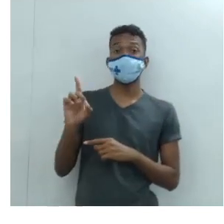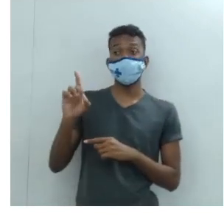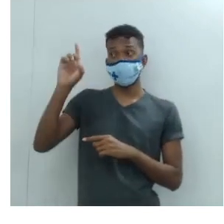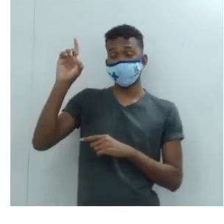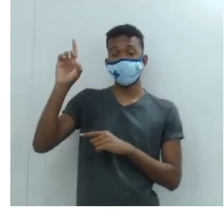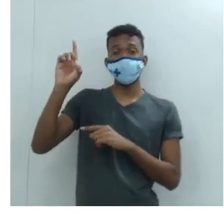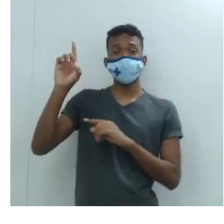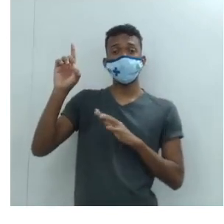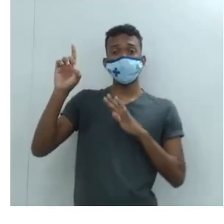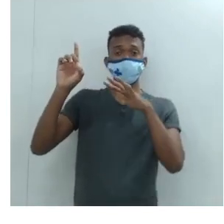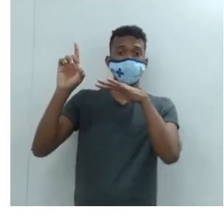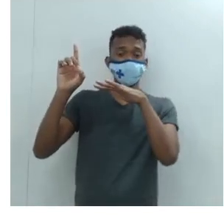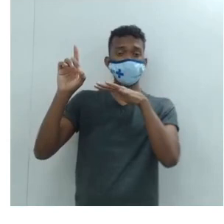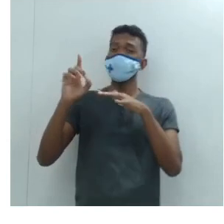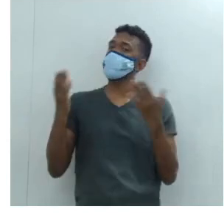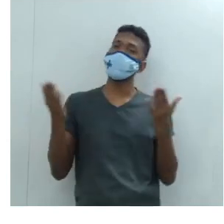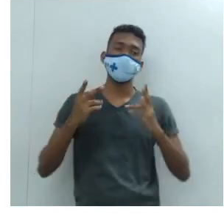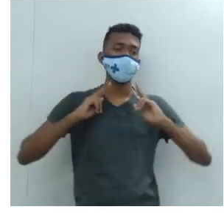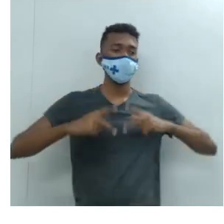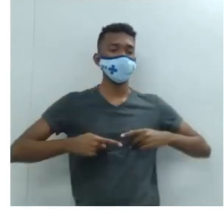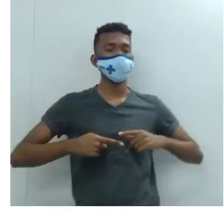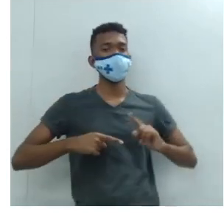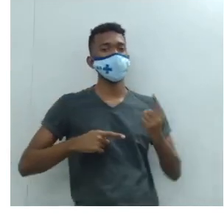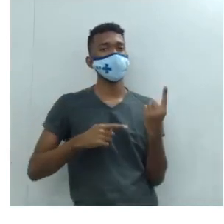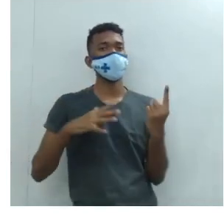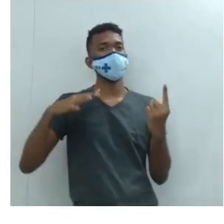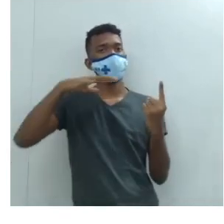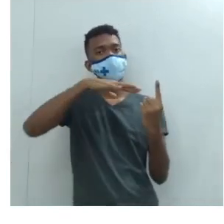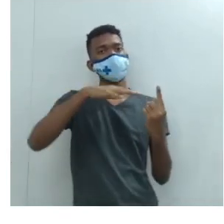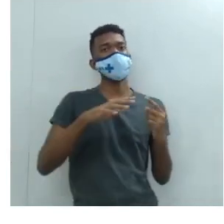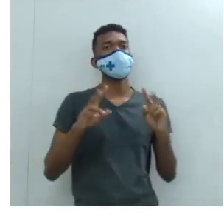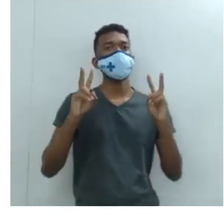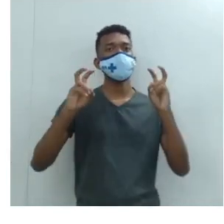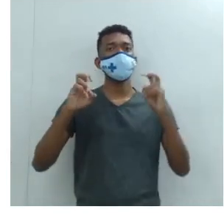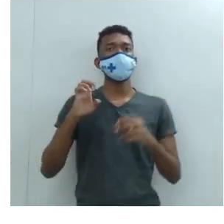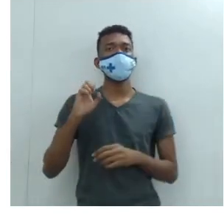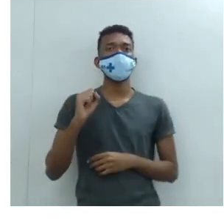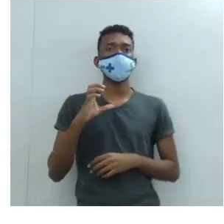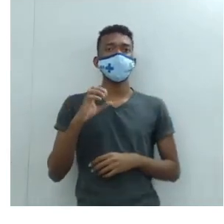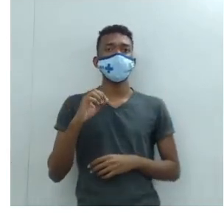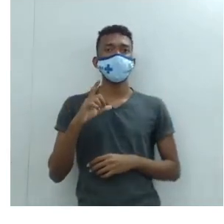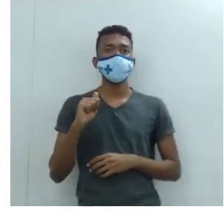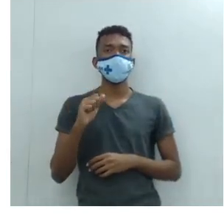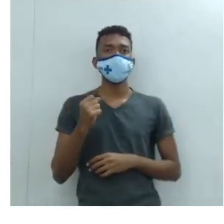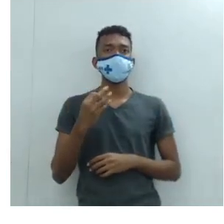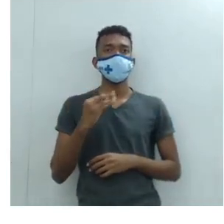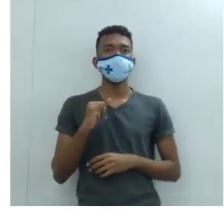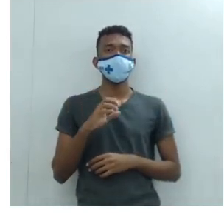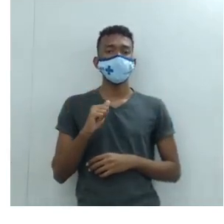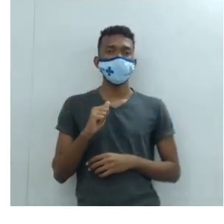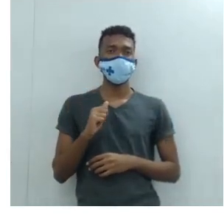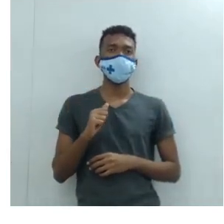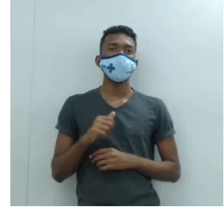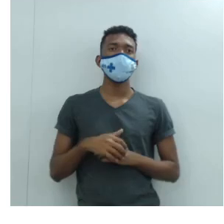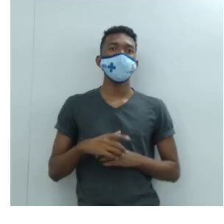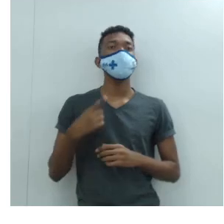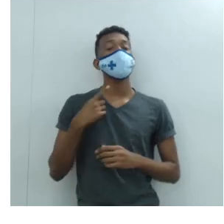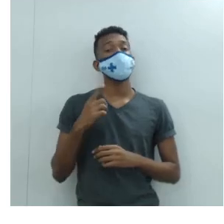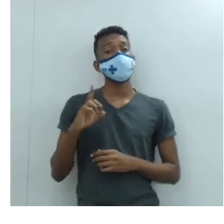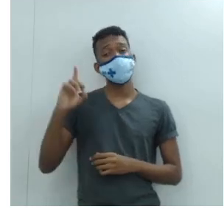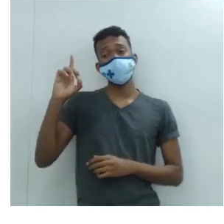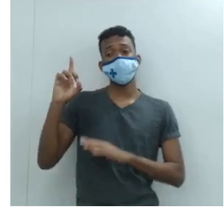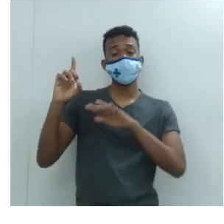E essa é concepção da filosofia escolar. Ou seja, na realidade você tem Deus como